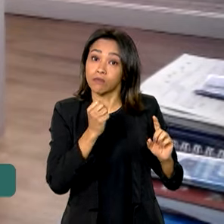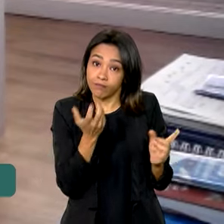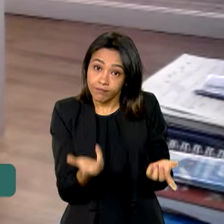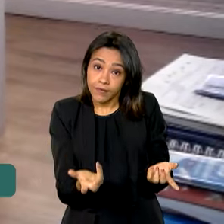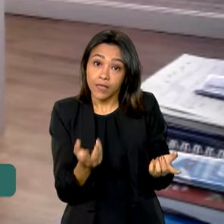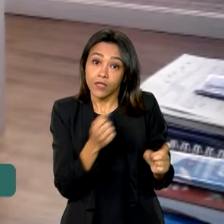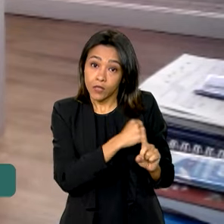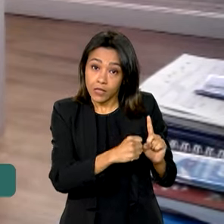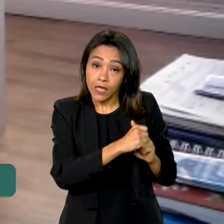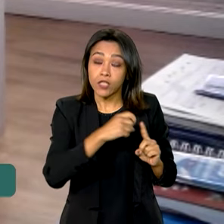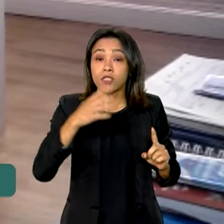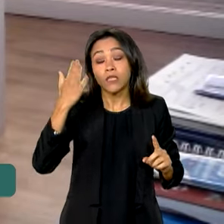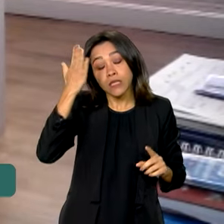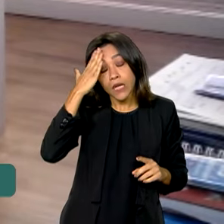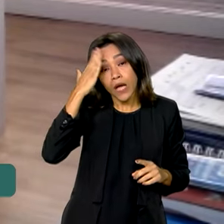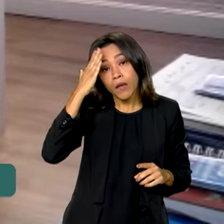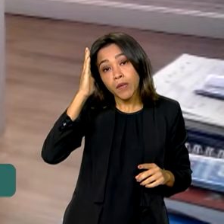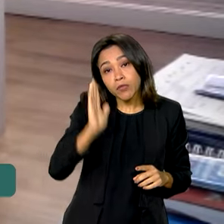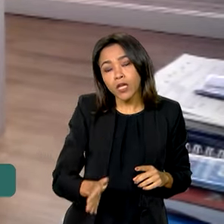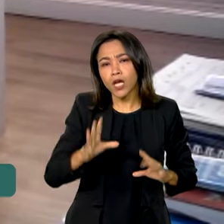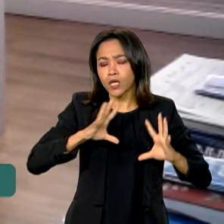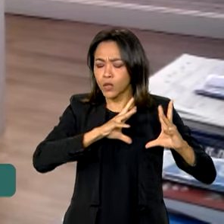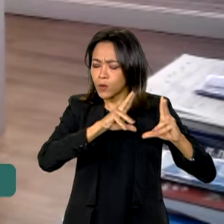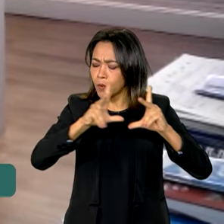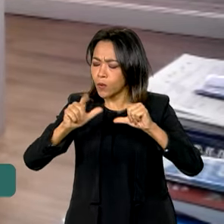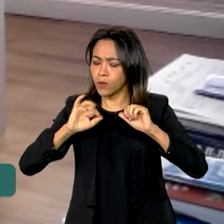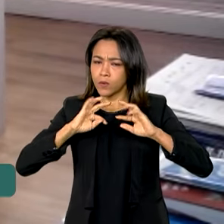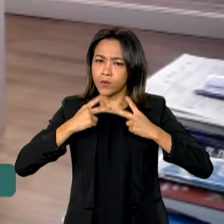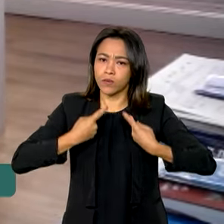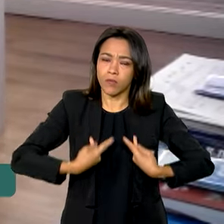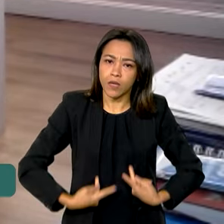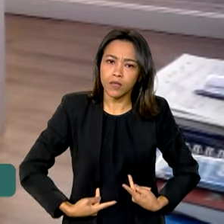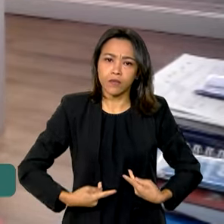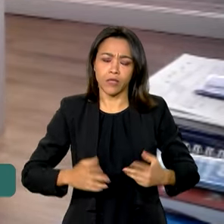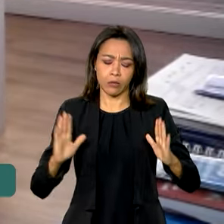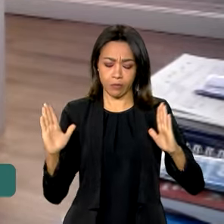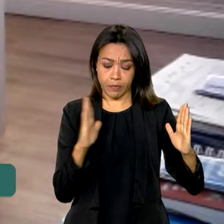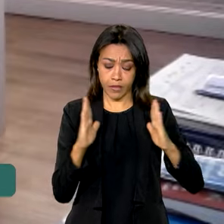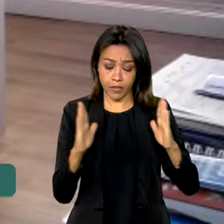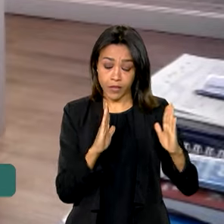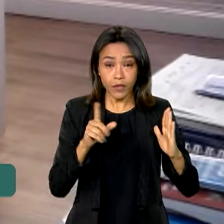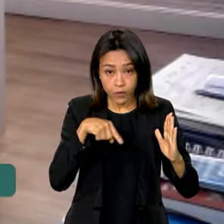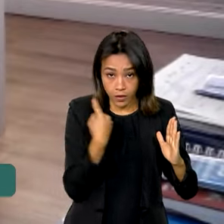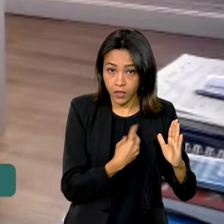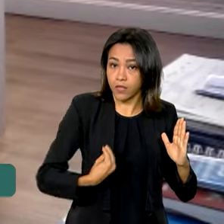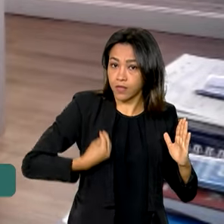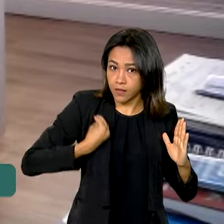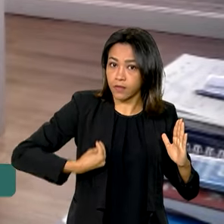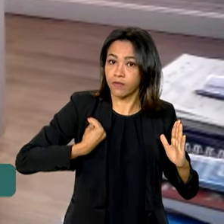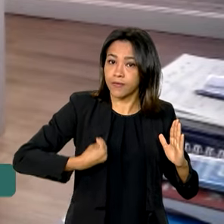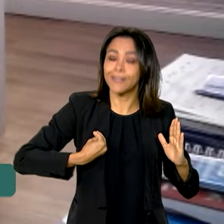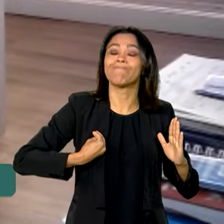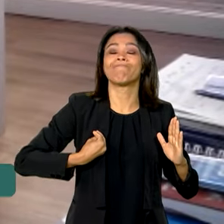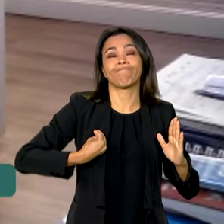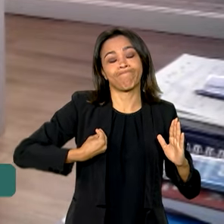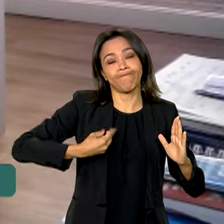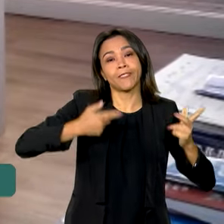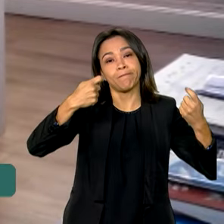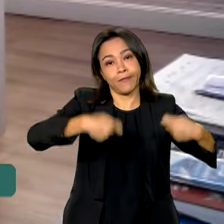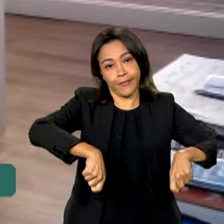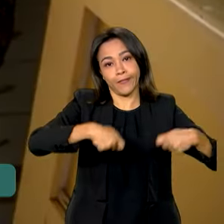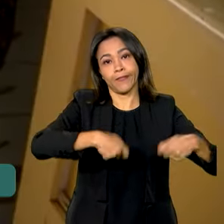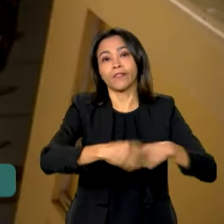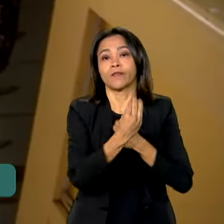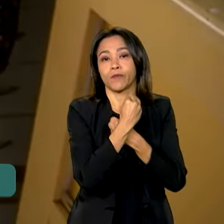que todos nós, seres humanos, em algum momento da nossa vida, precisamos de